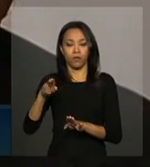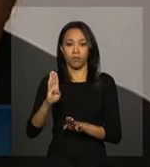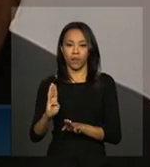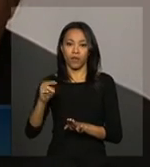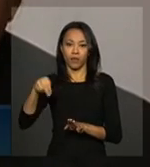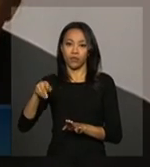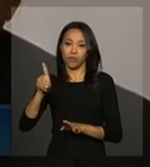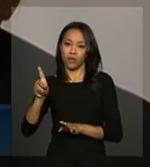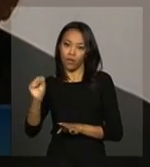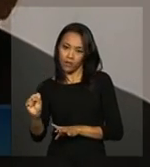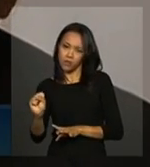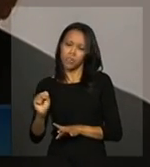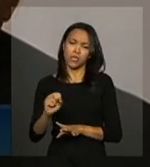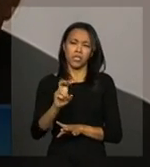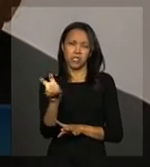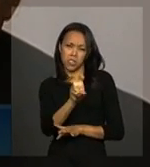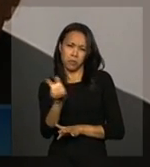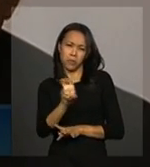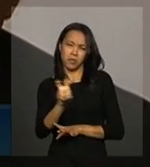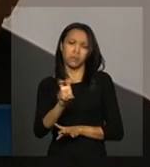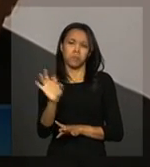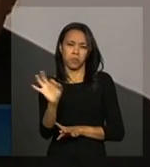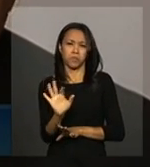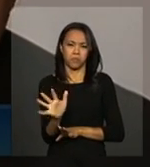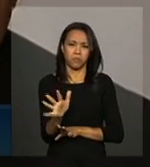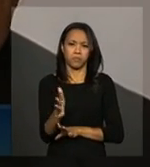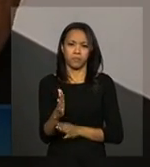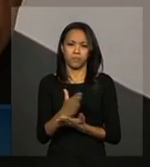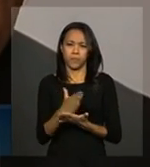entre 50% 55%.